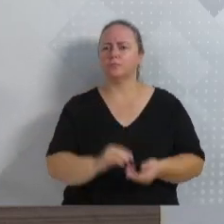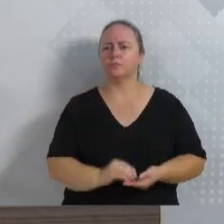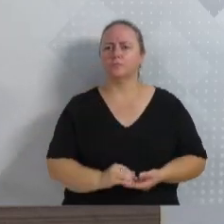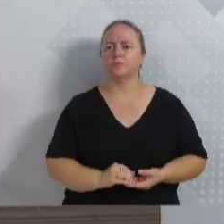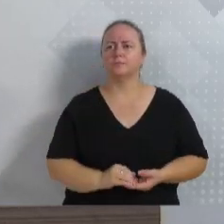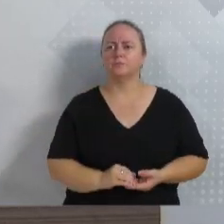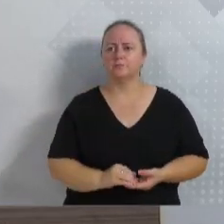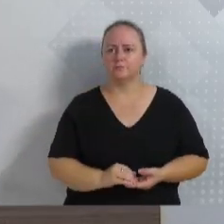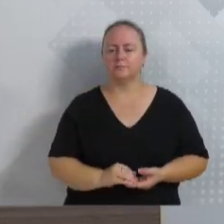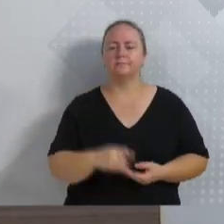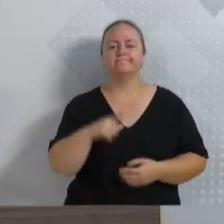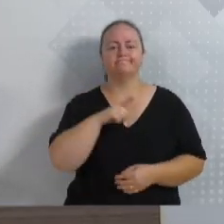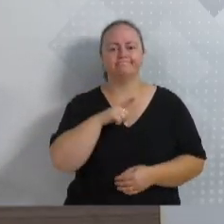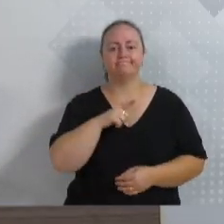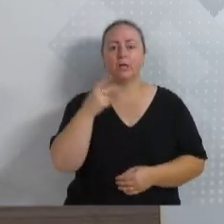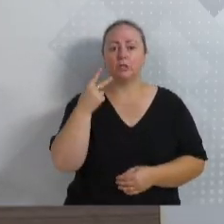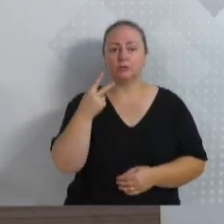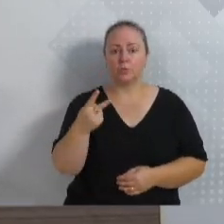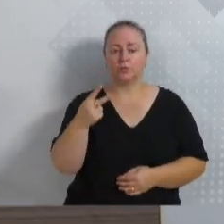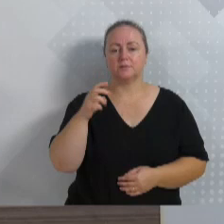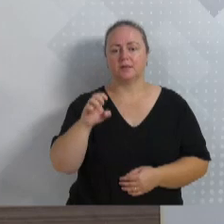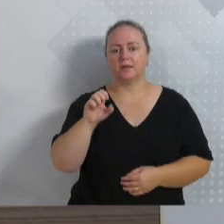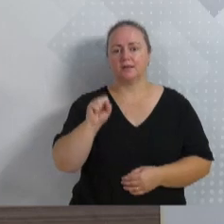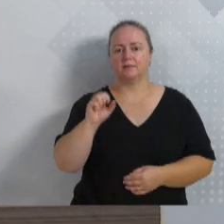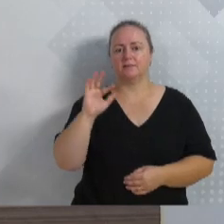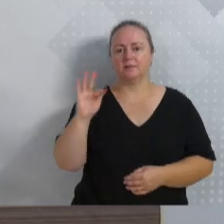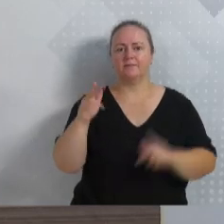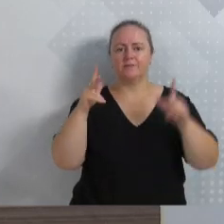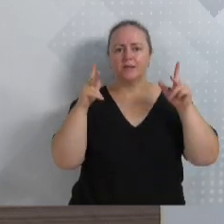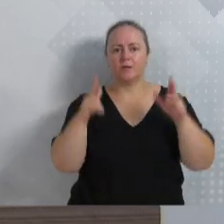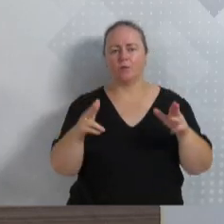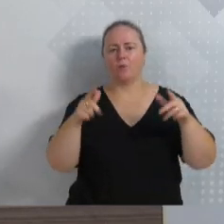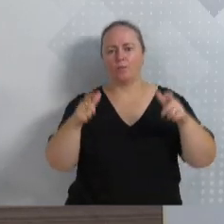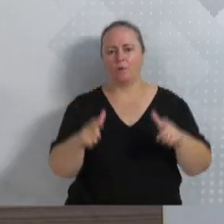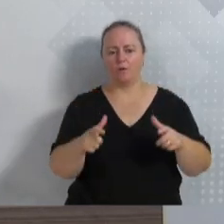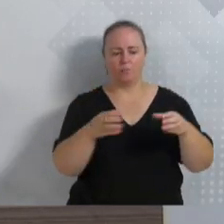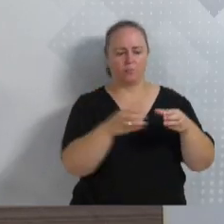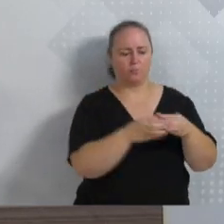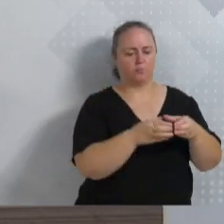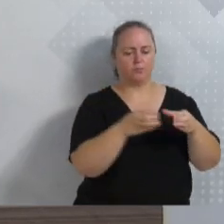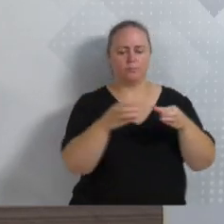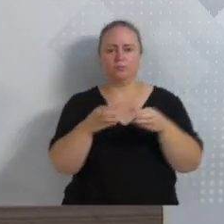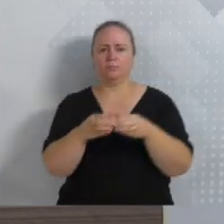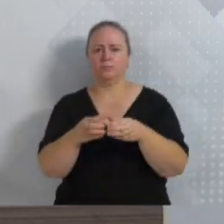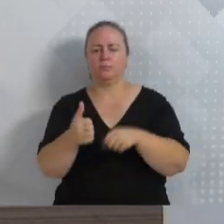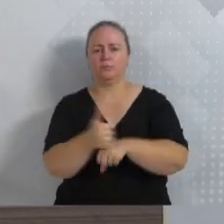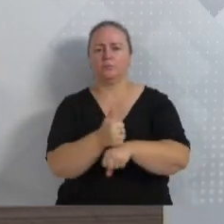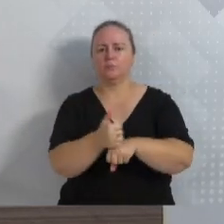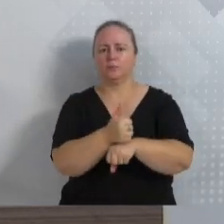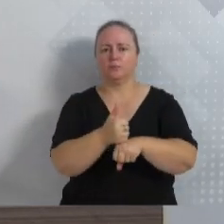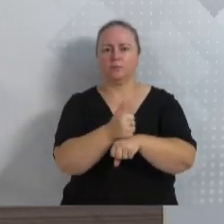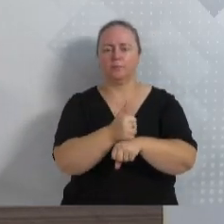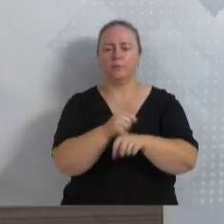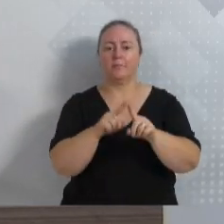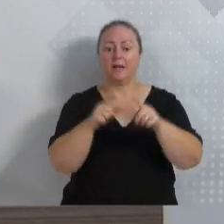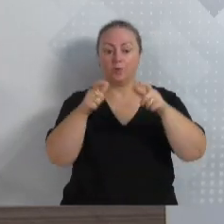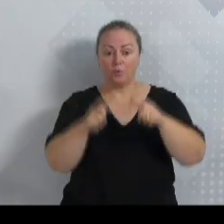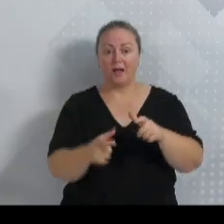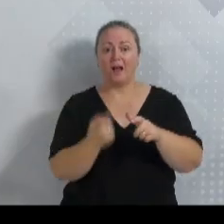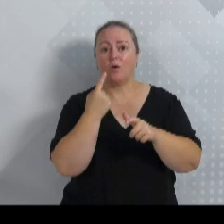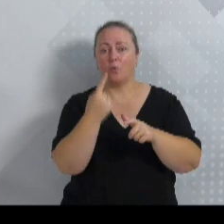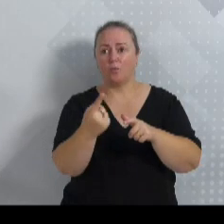São dois ESF que atendem nesse mesmo local, são duas equipes de profissionais trabalhando num único local